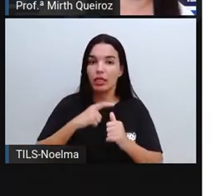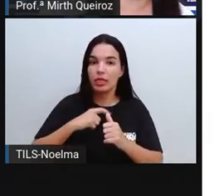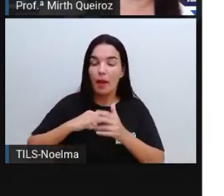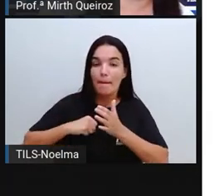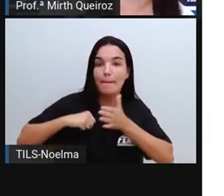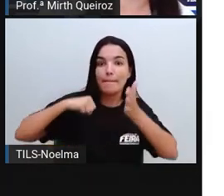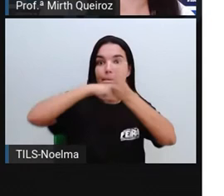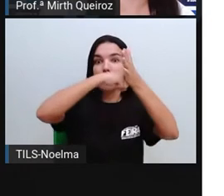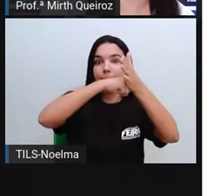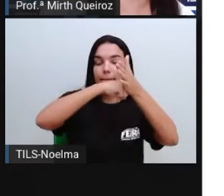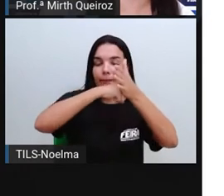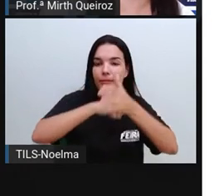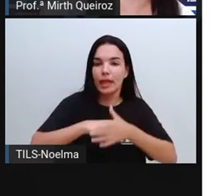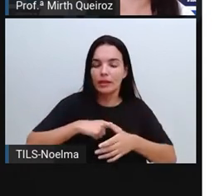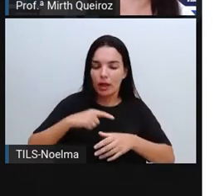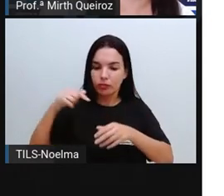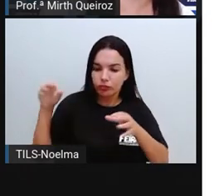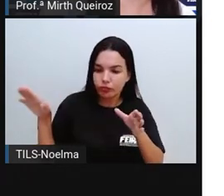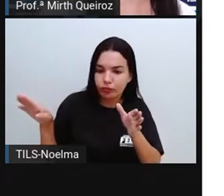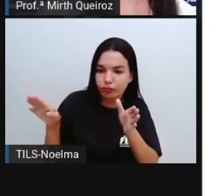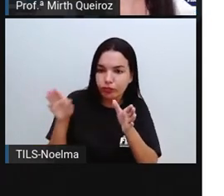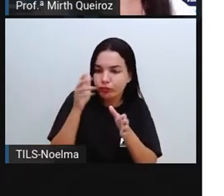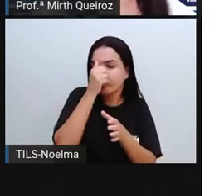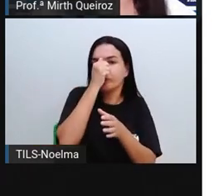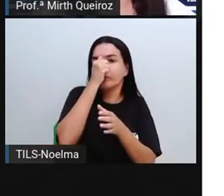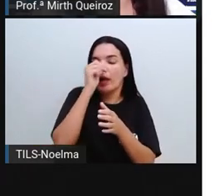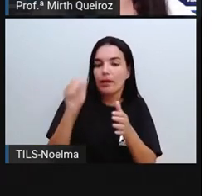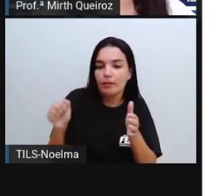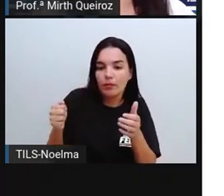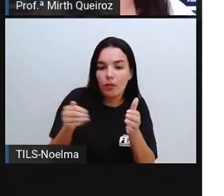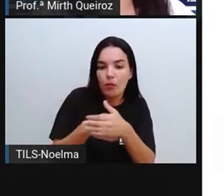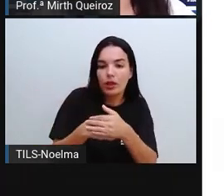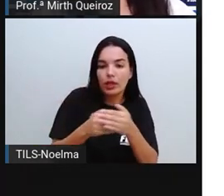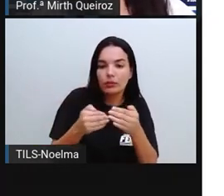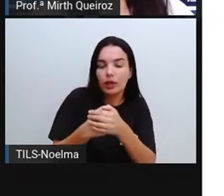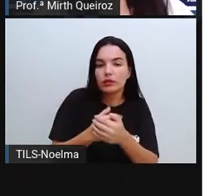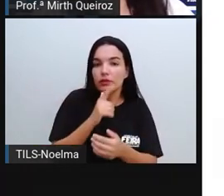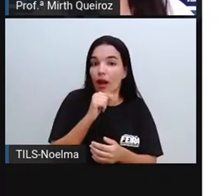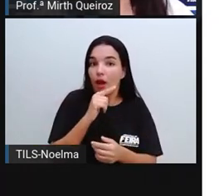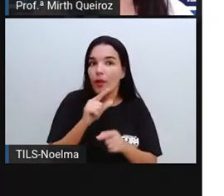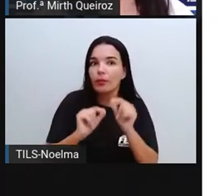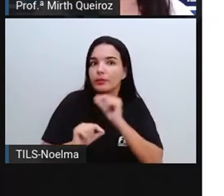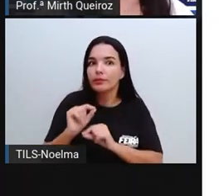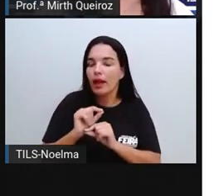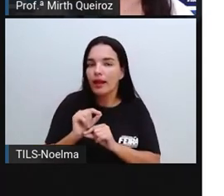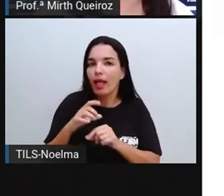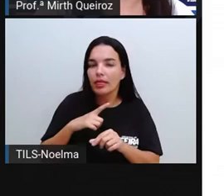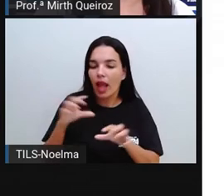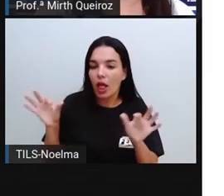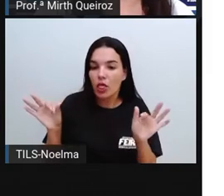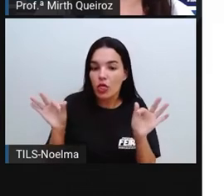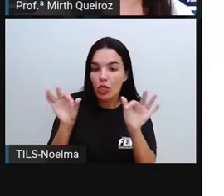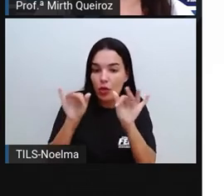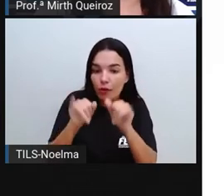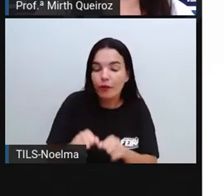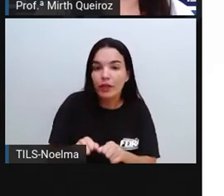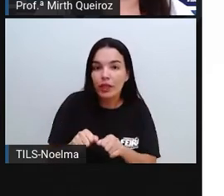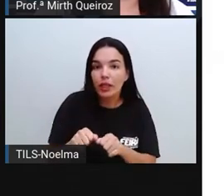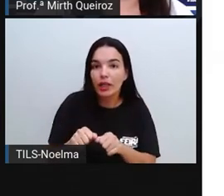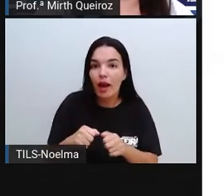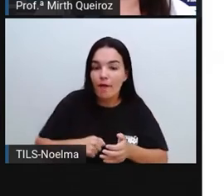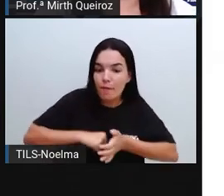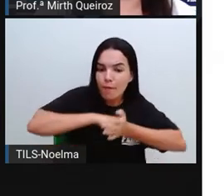da água que é armazenada nesses reservatórios, em energia cinética e, por fim, vai ser transformada aí em energia